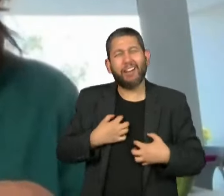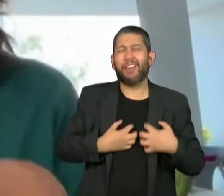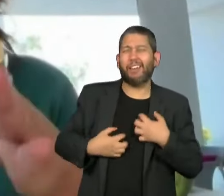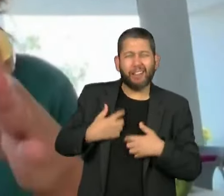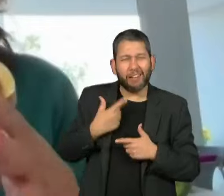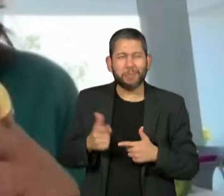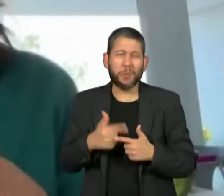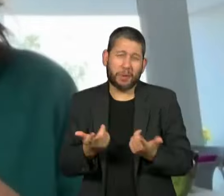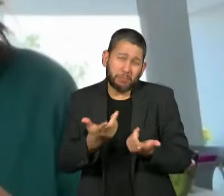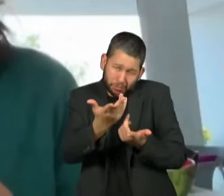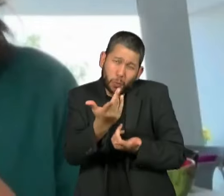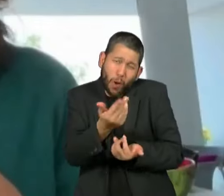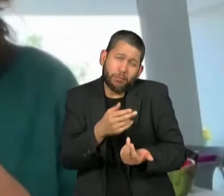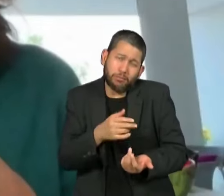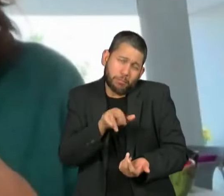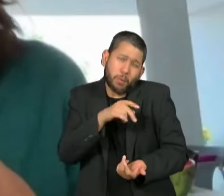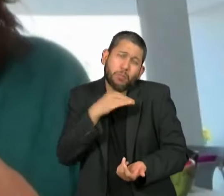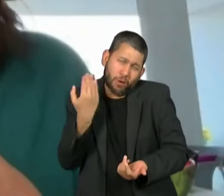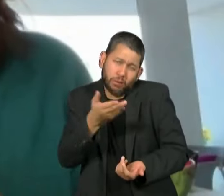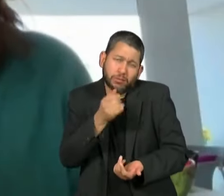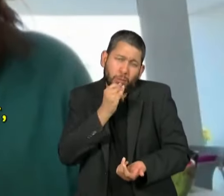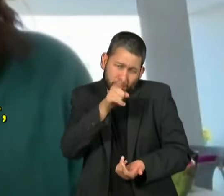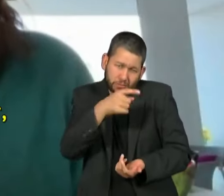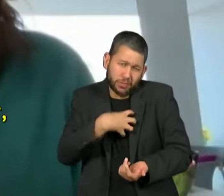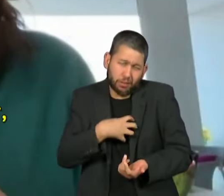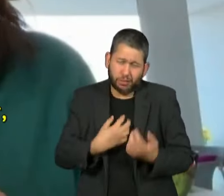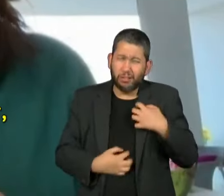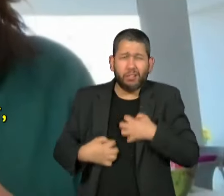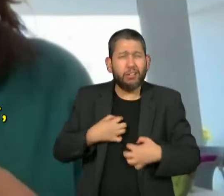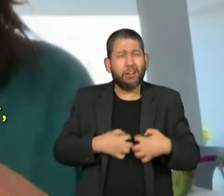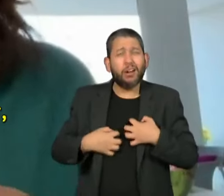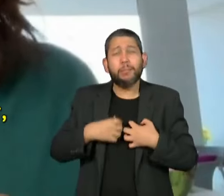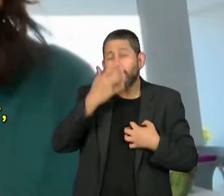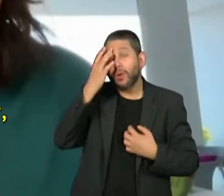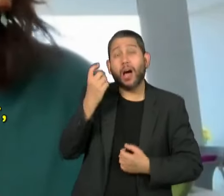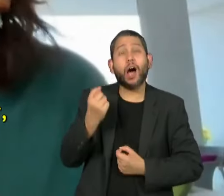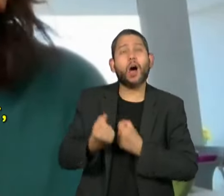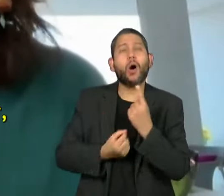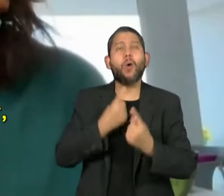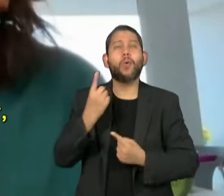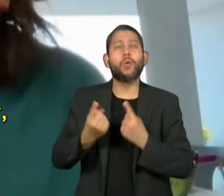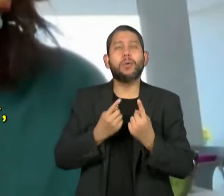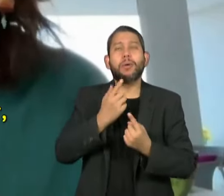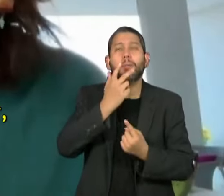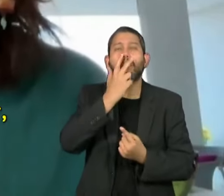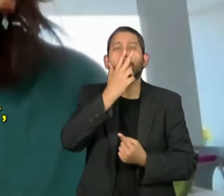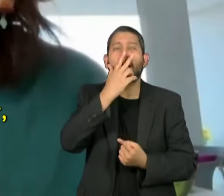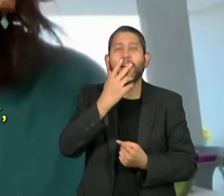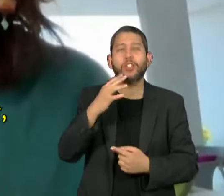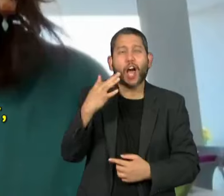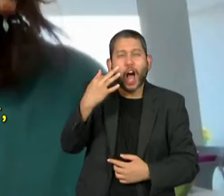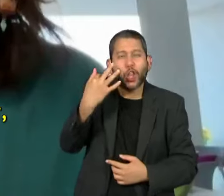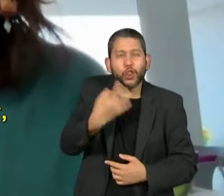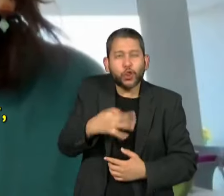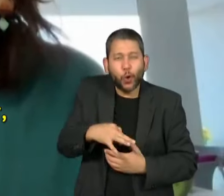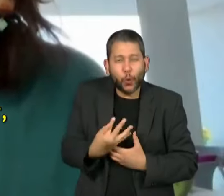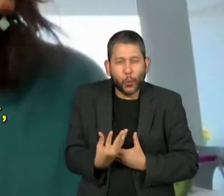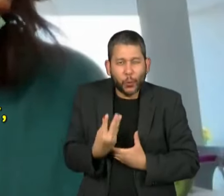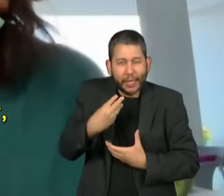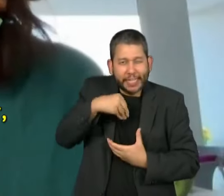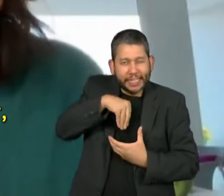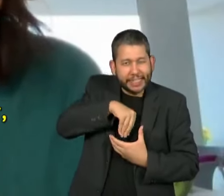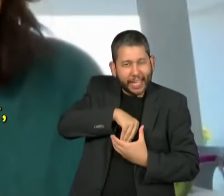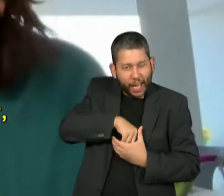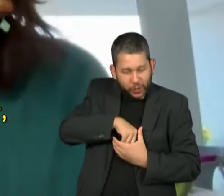duelo muito grande, assim como o teu, por exemplo, escolhe fazer-se um nido com o dolor, e ficar